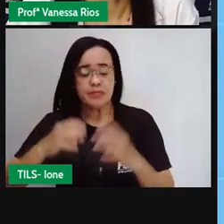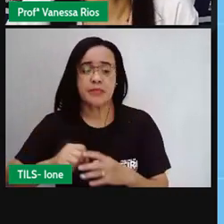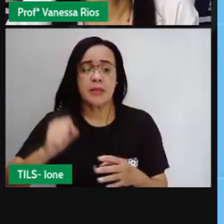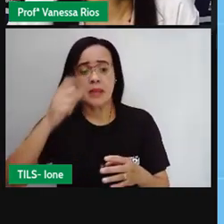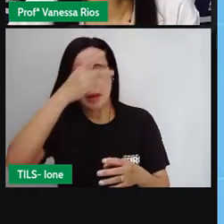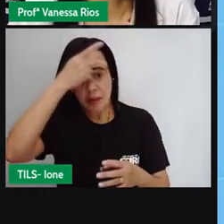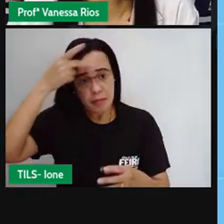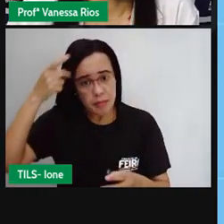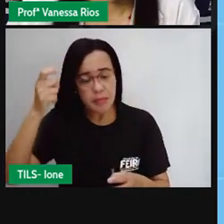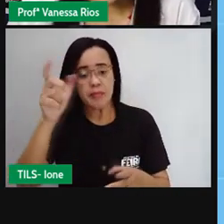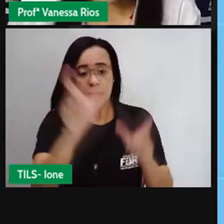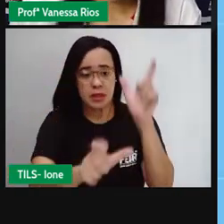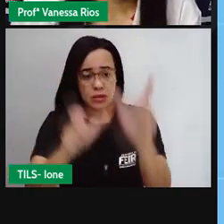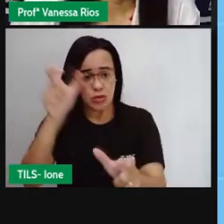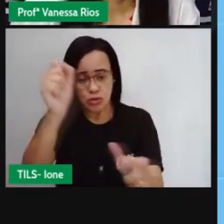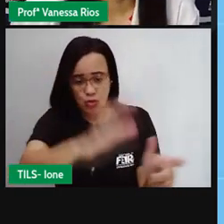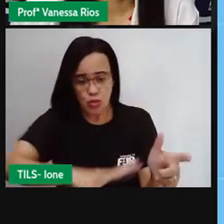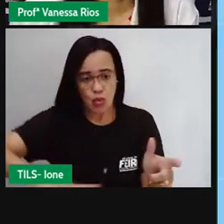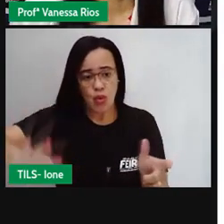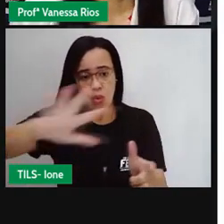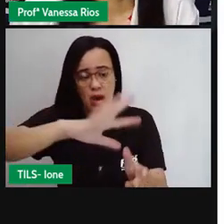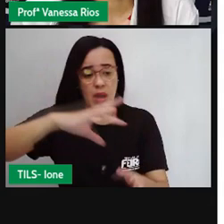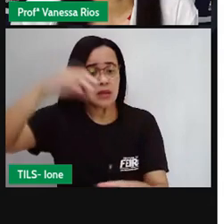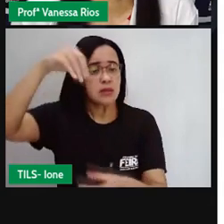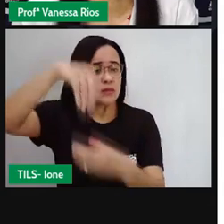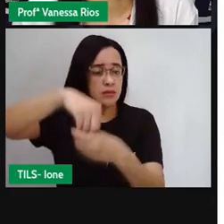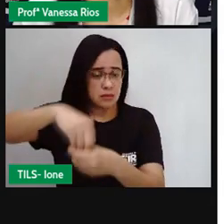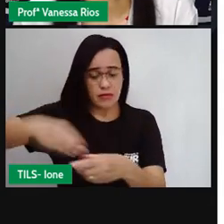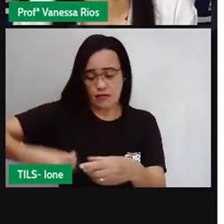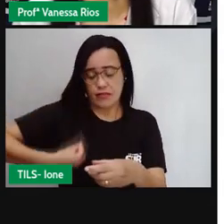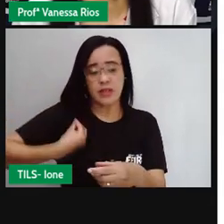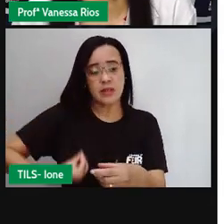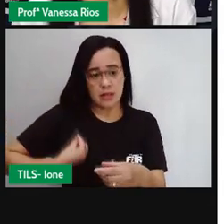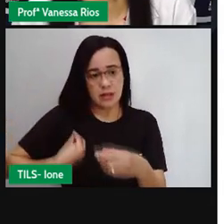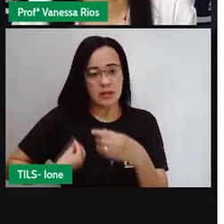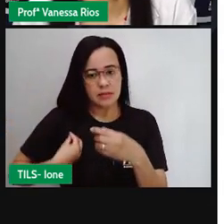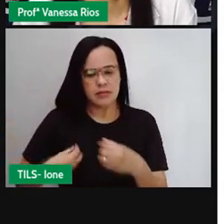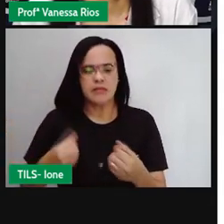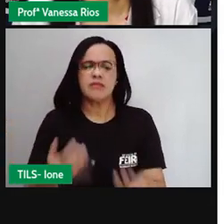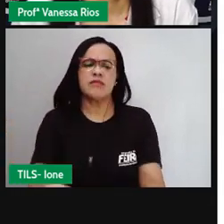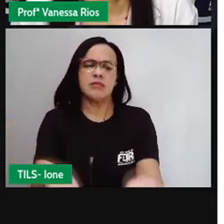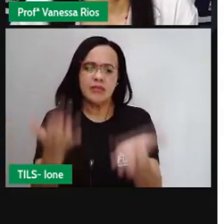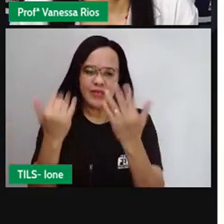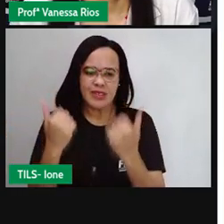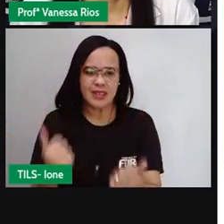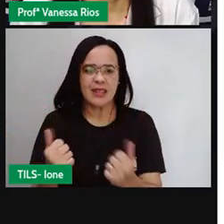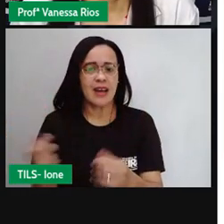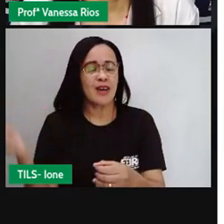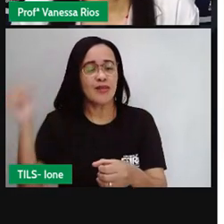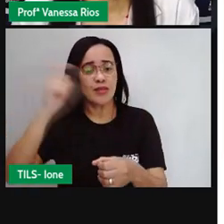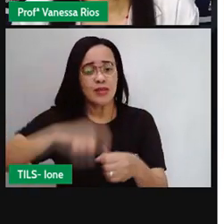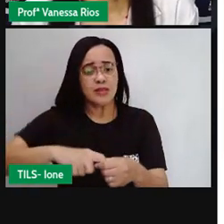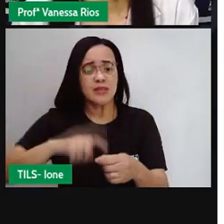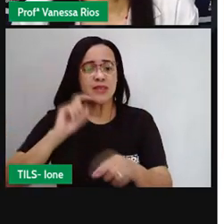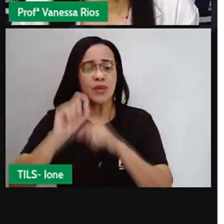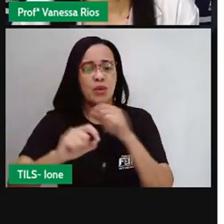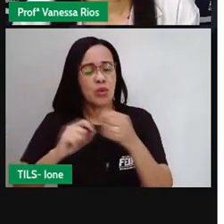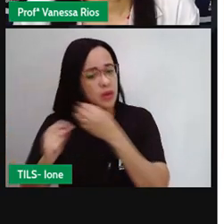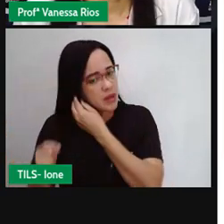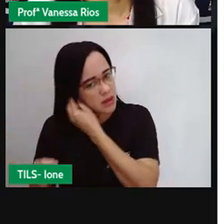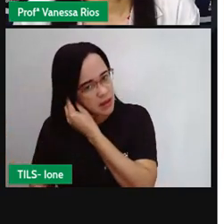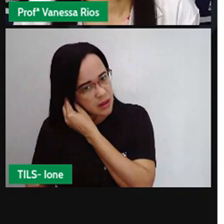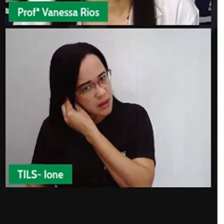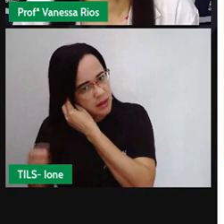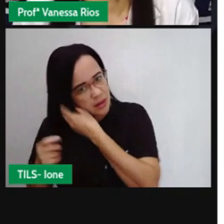melhores condições de vida. Mas vamos lá, voltando, né? E pensando em